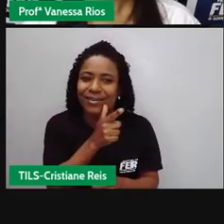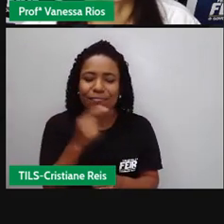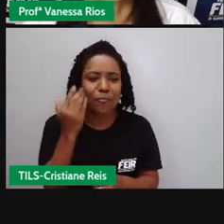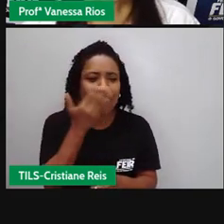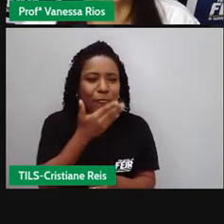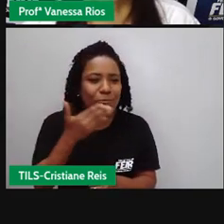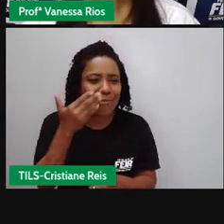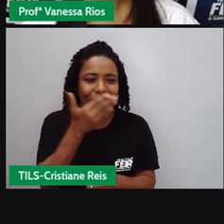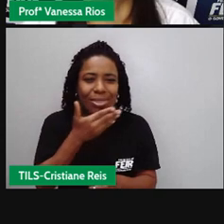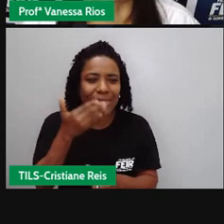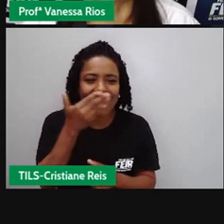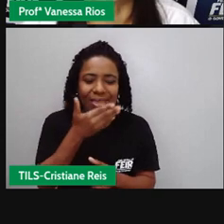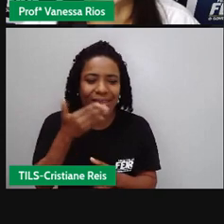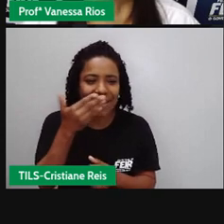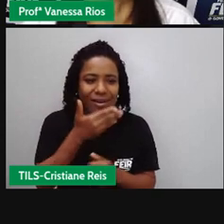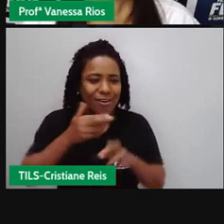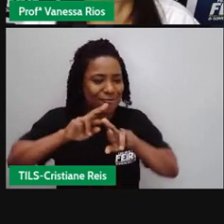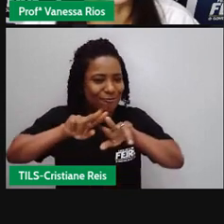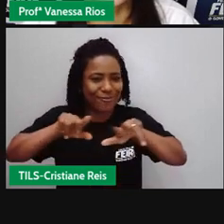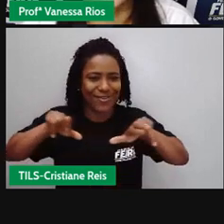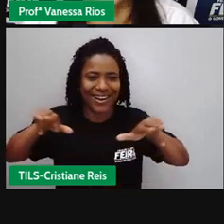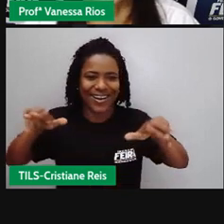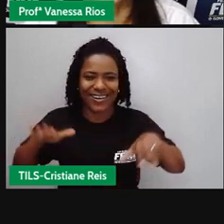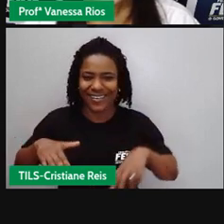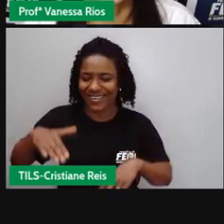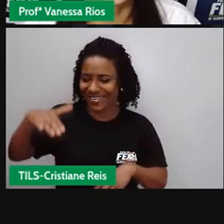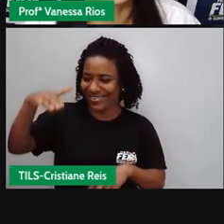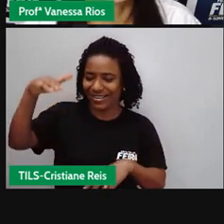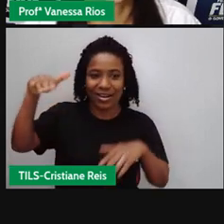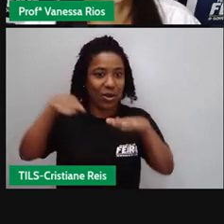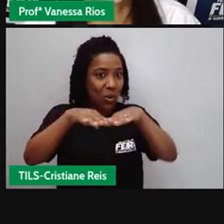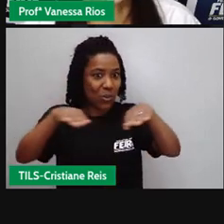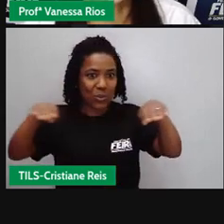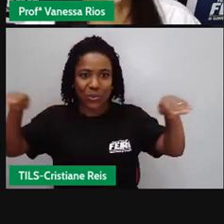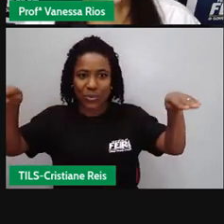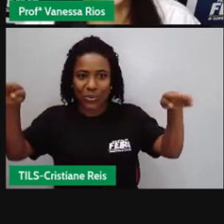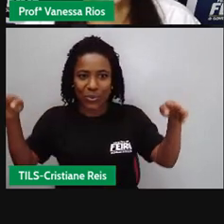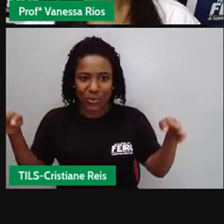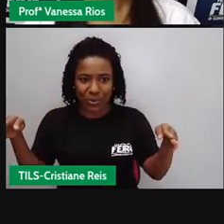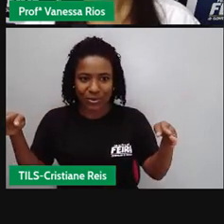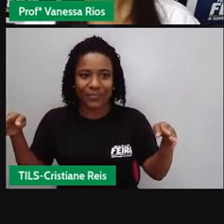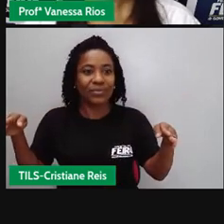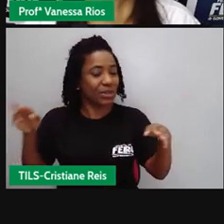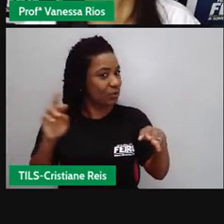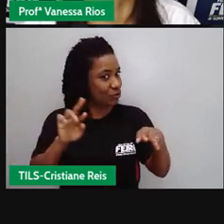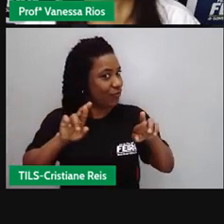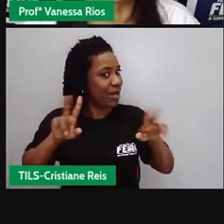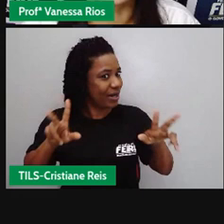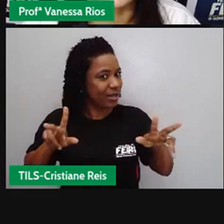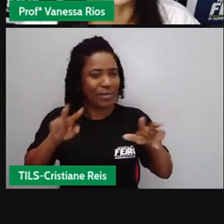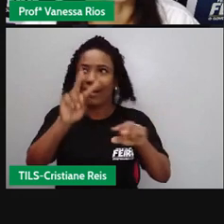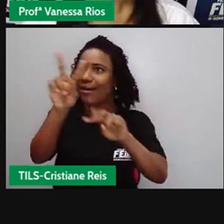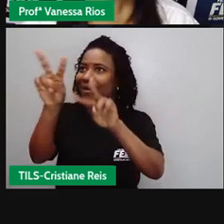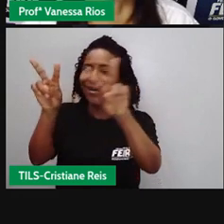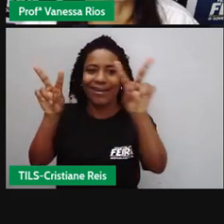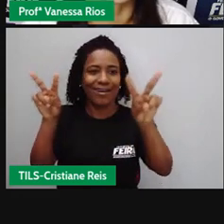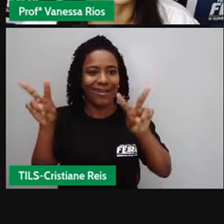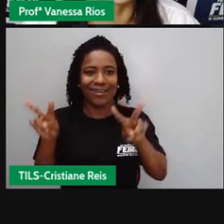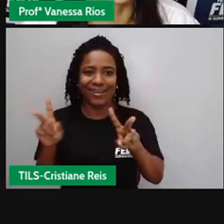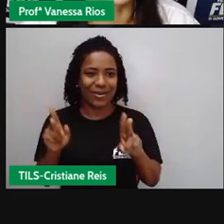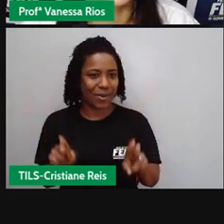fora o balcão de fórmica tudo igual ou muito se engana ou o dono ainda é o mesmo